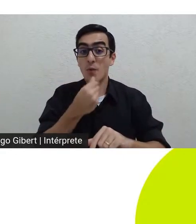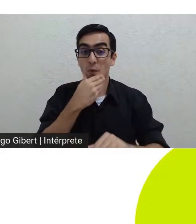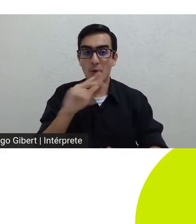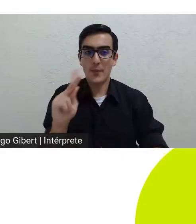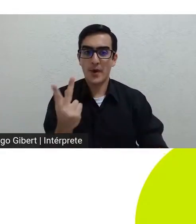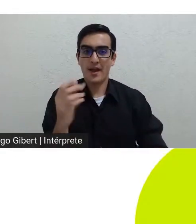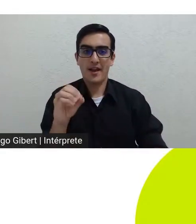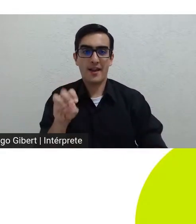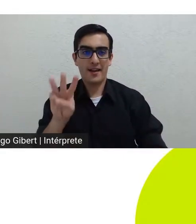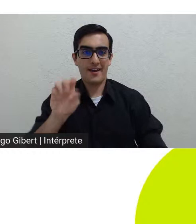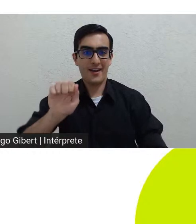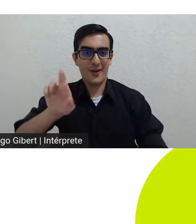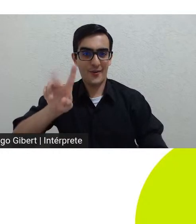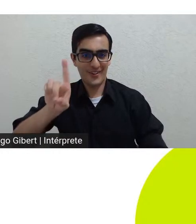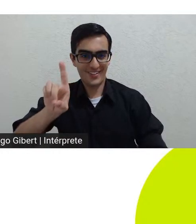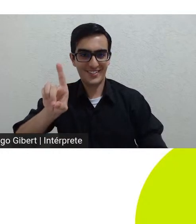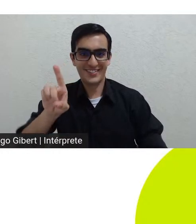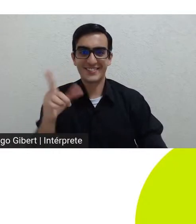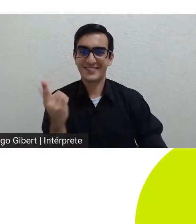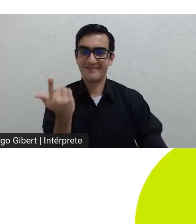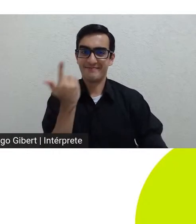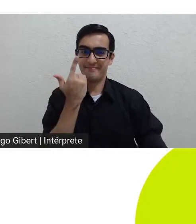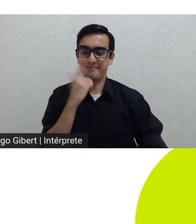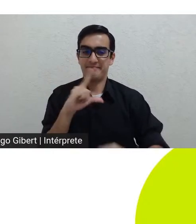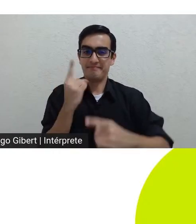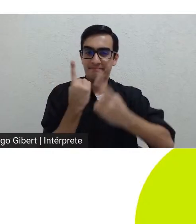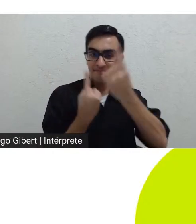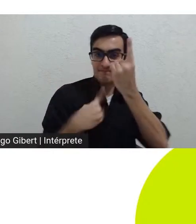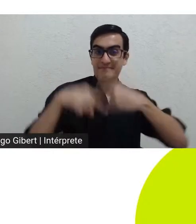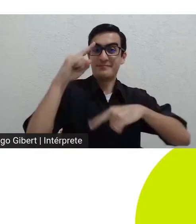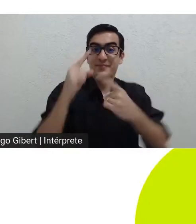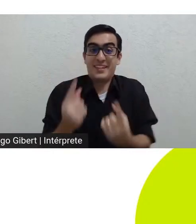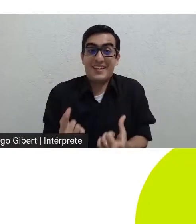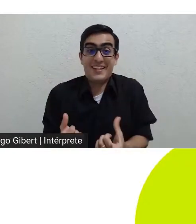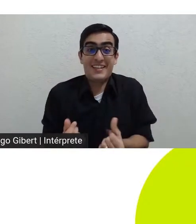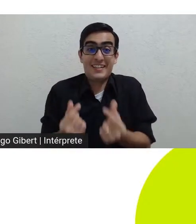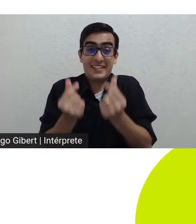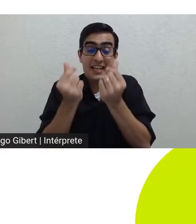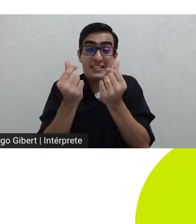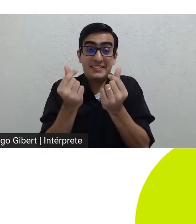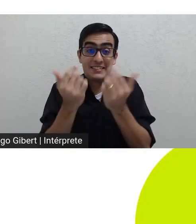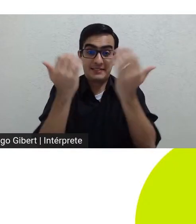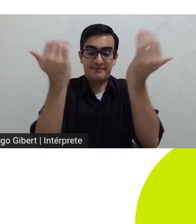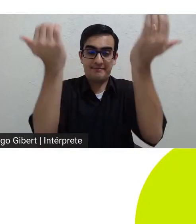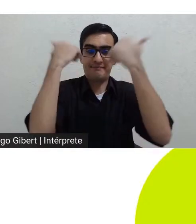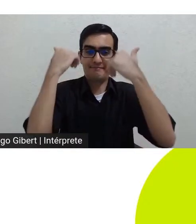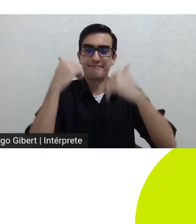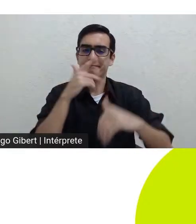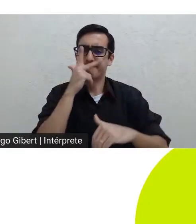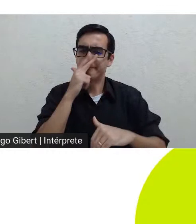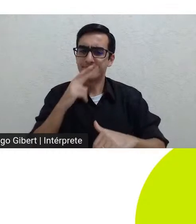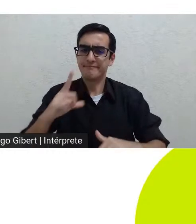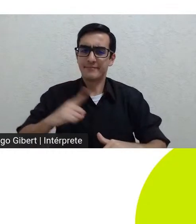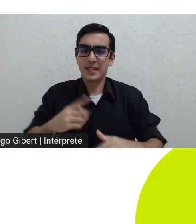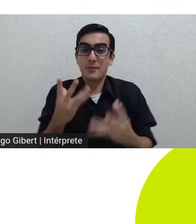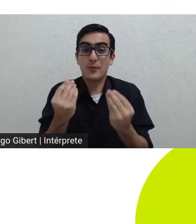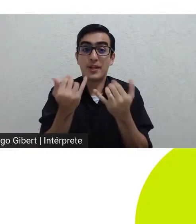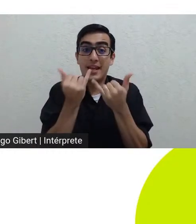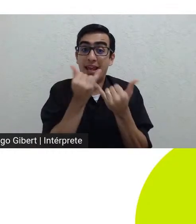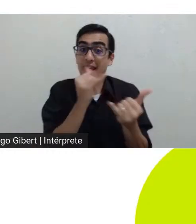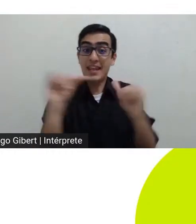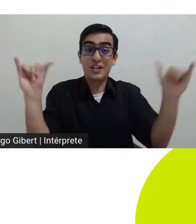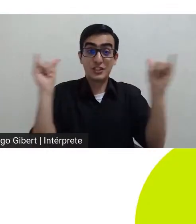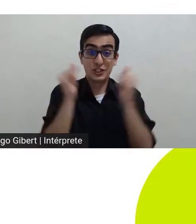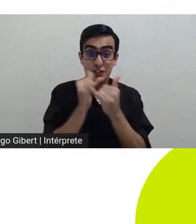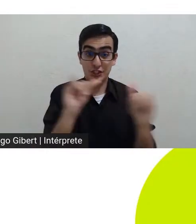chegar a essa riqueza simbólica já que ele também tinha tanta energia digamos